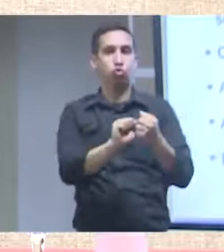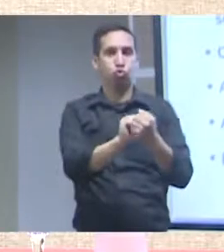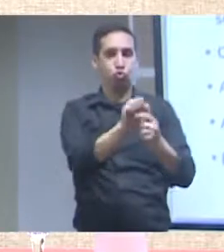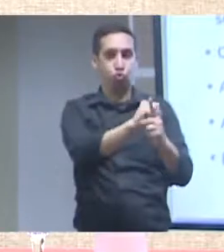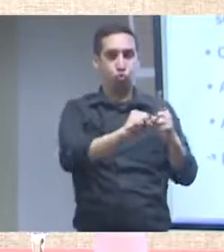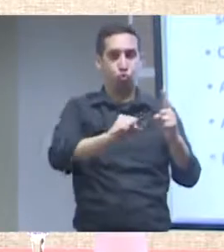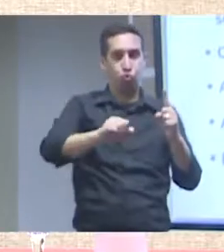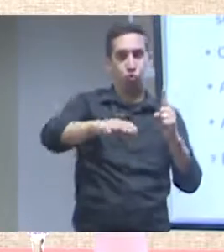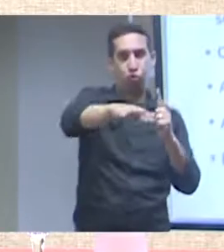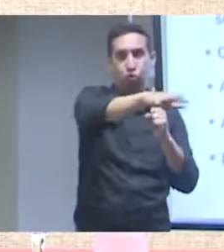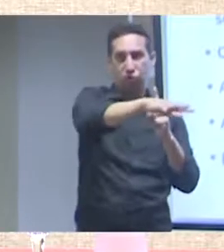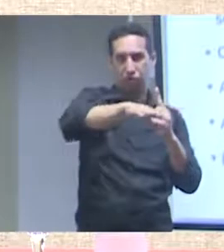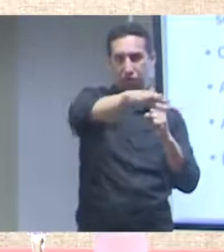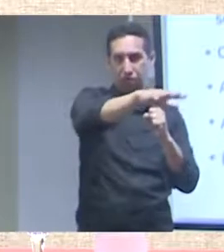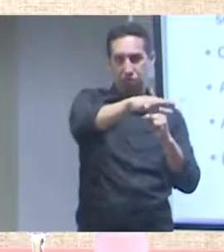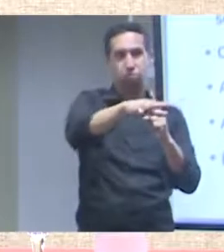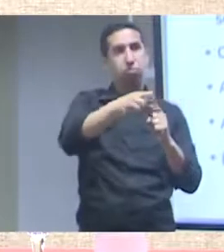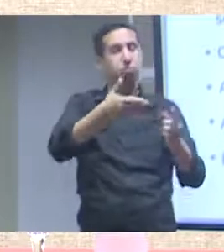essas